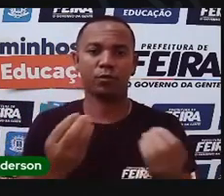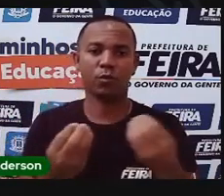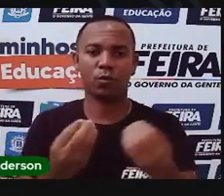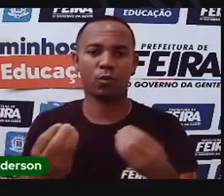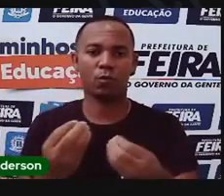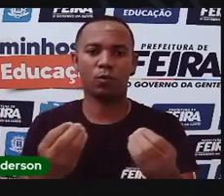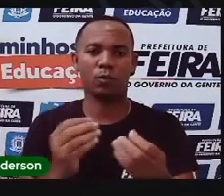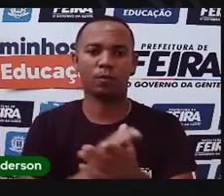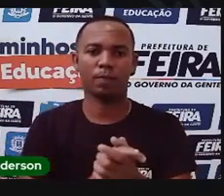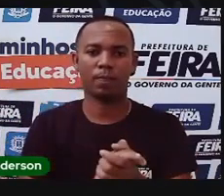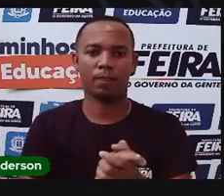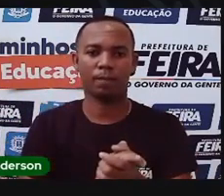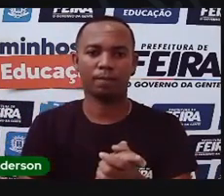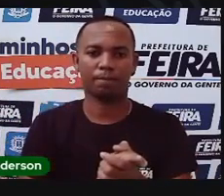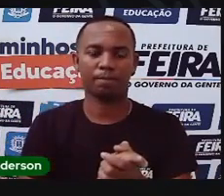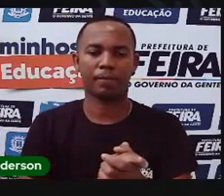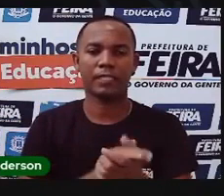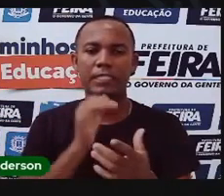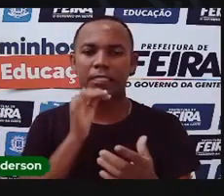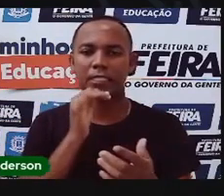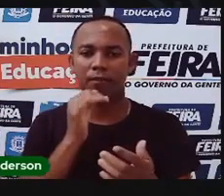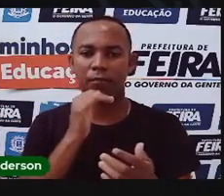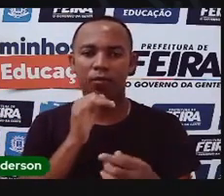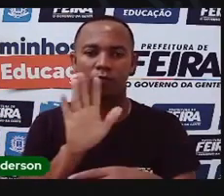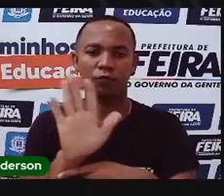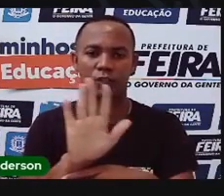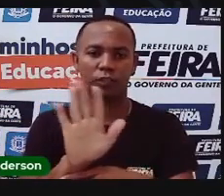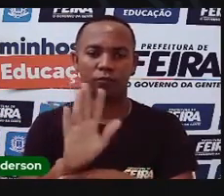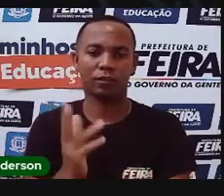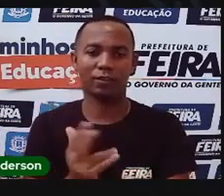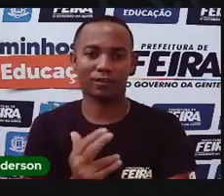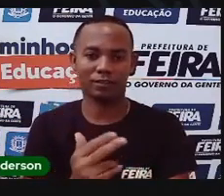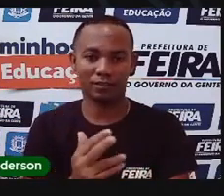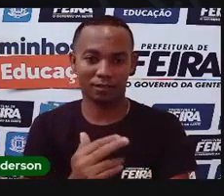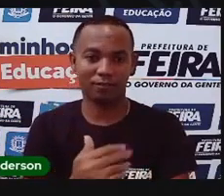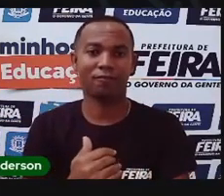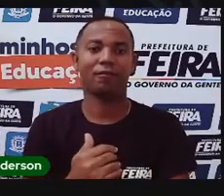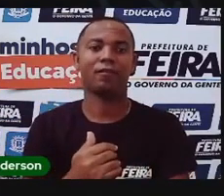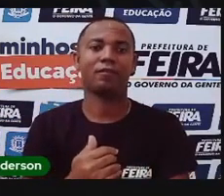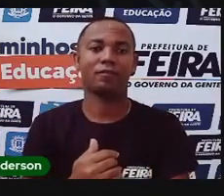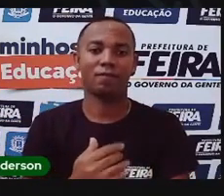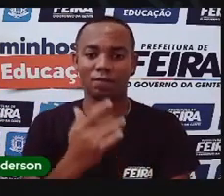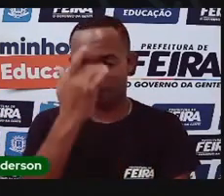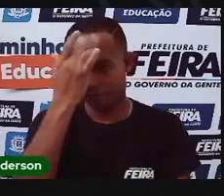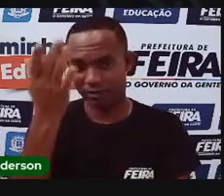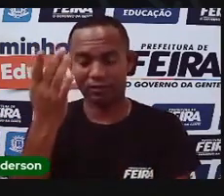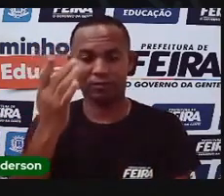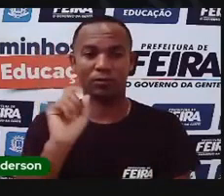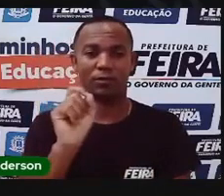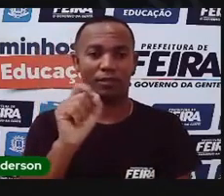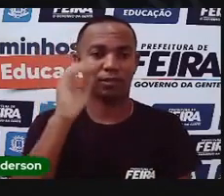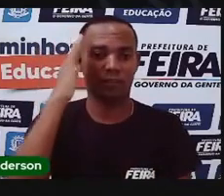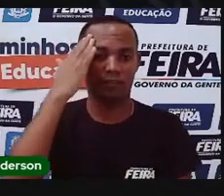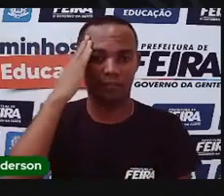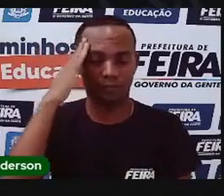é uma animação, tá? Um desenho animado para facilitar o entendimento de vocês